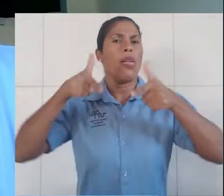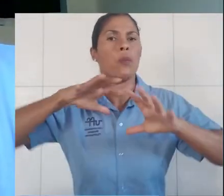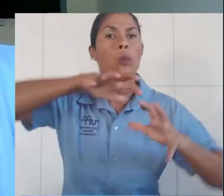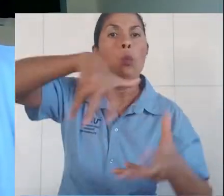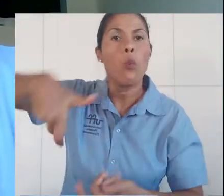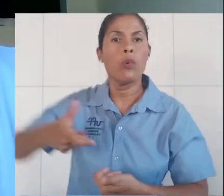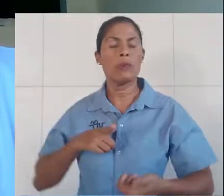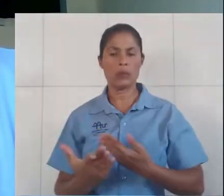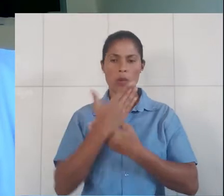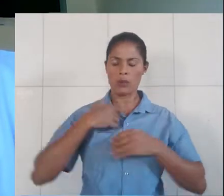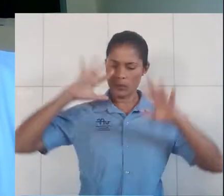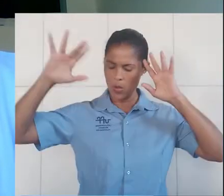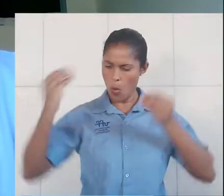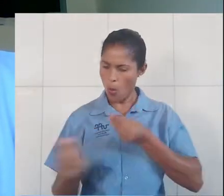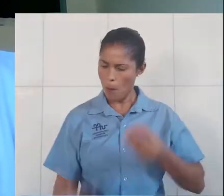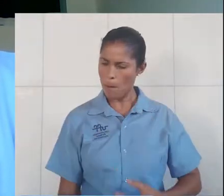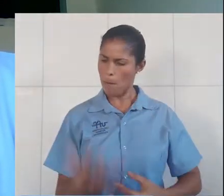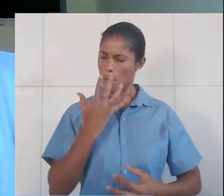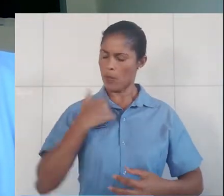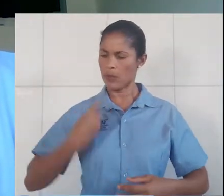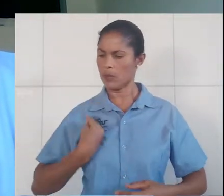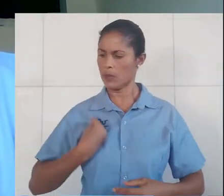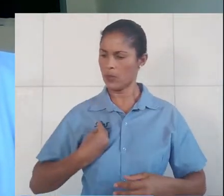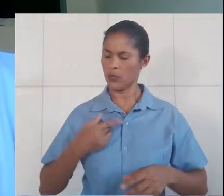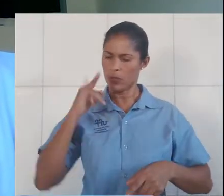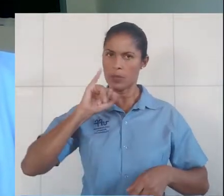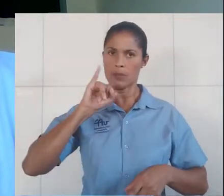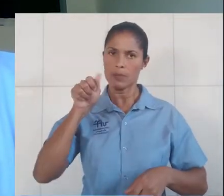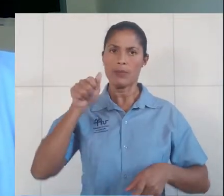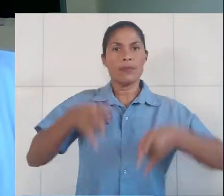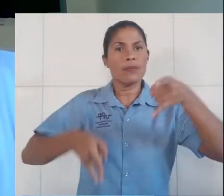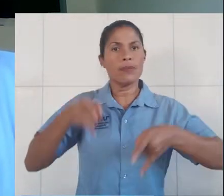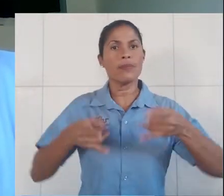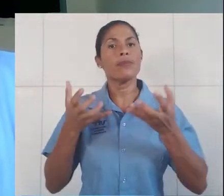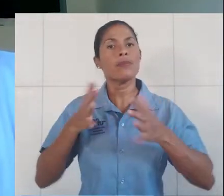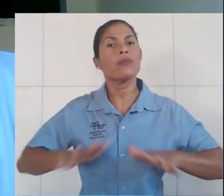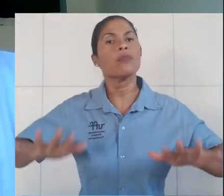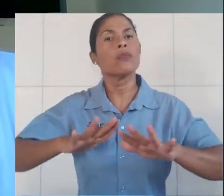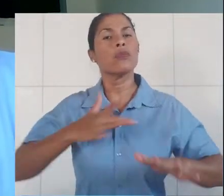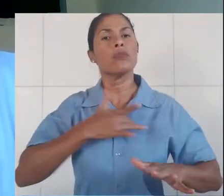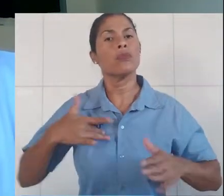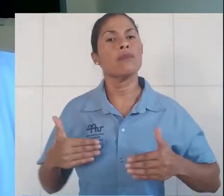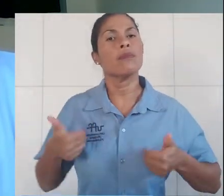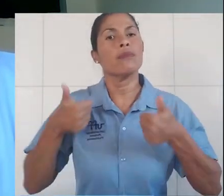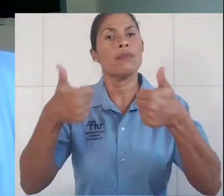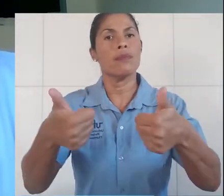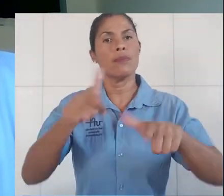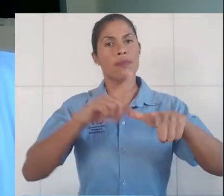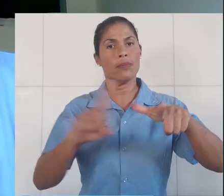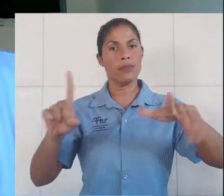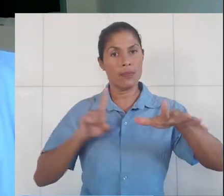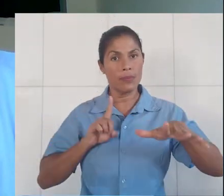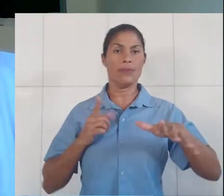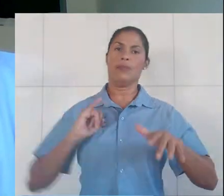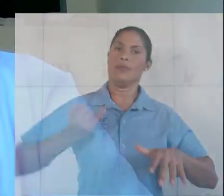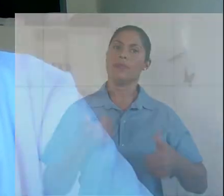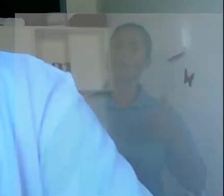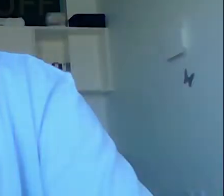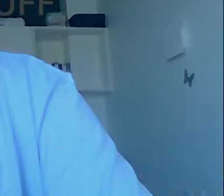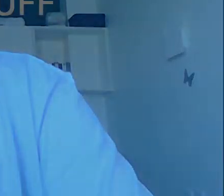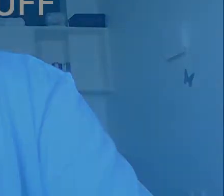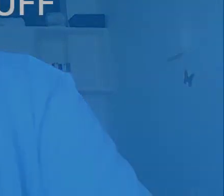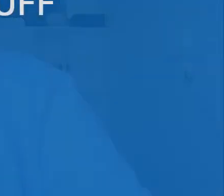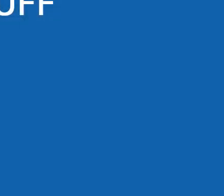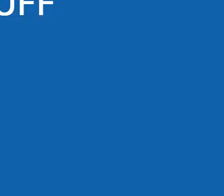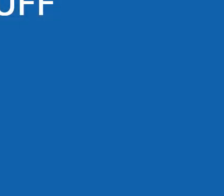trazem reflexões interessantes sobre o impacto da Inteligência Artificial em nossas vidas. Espero que continuem bem e aproveitando de forma positiva esse período de